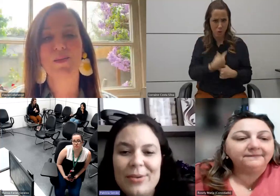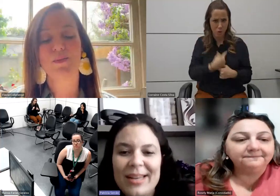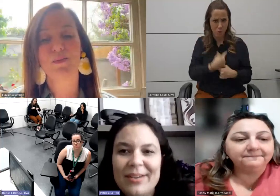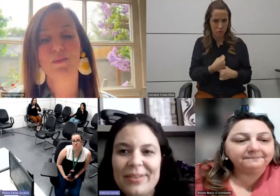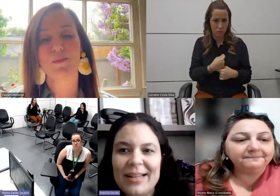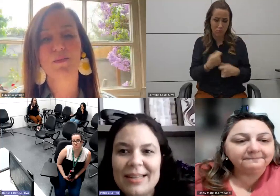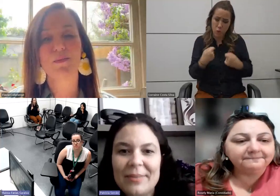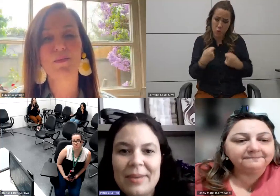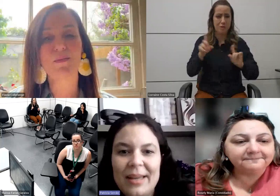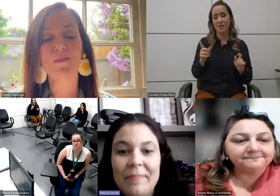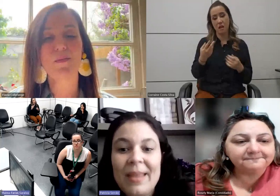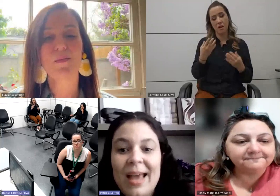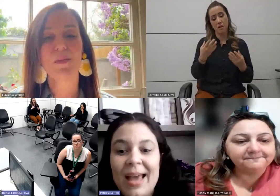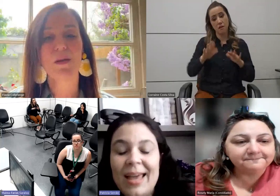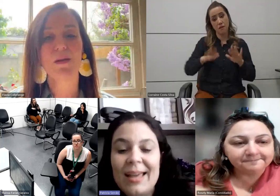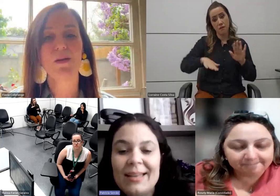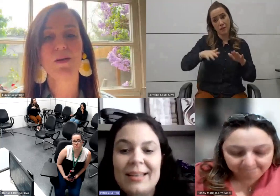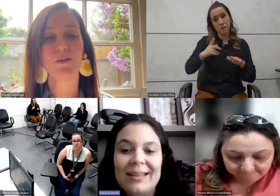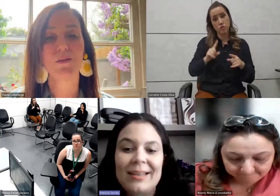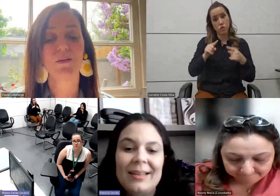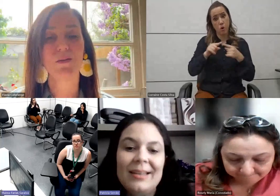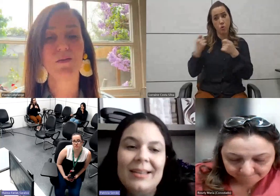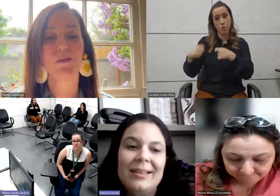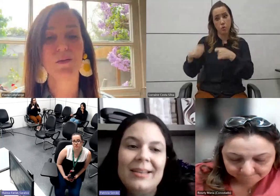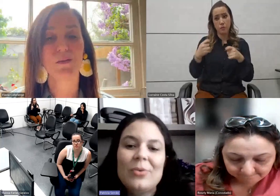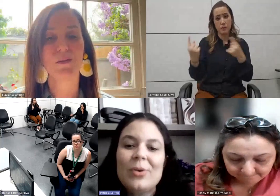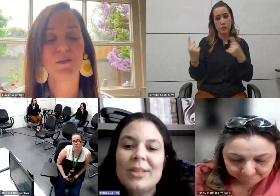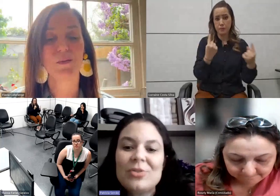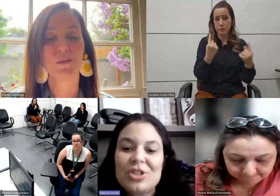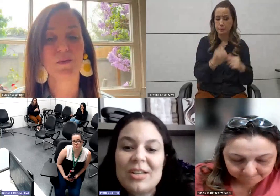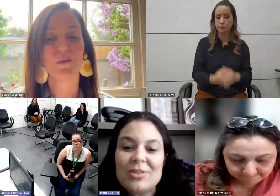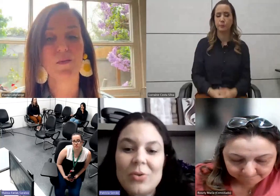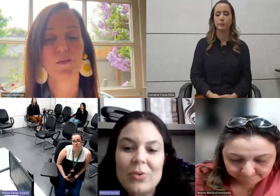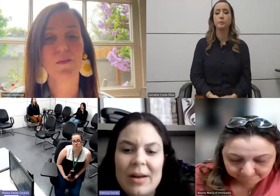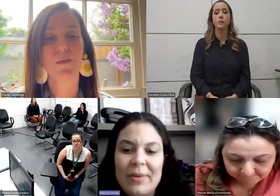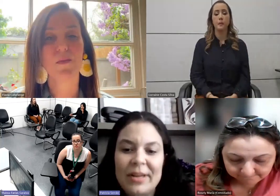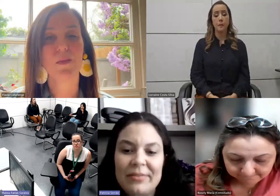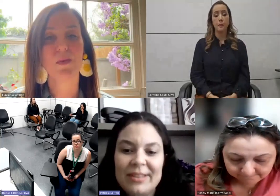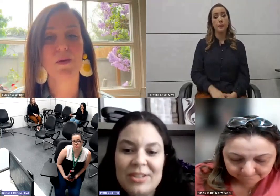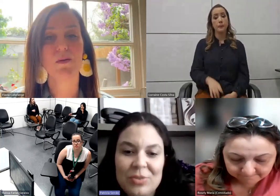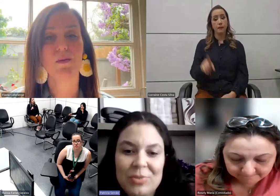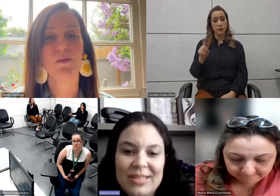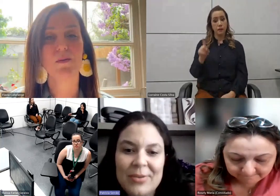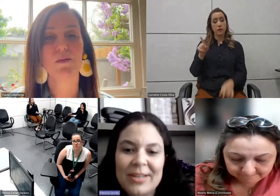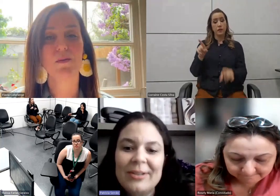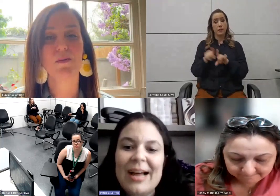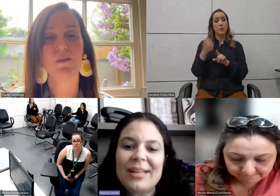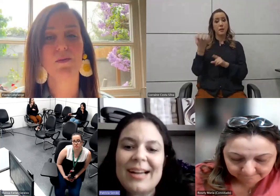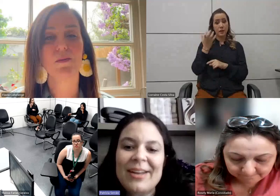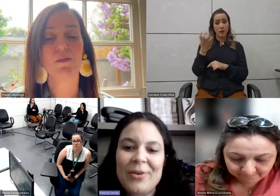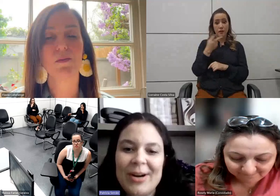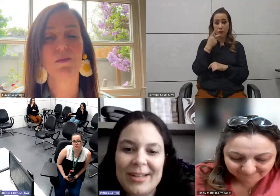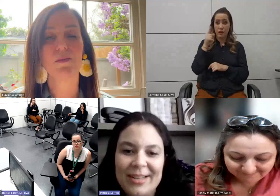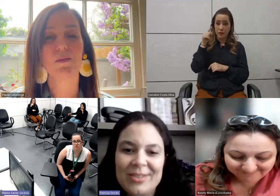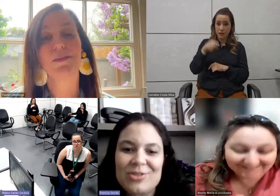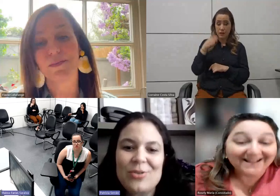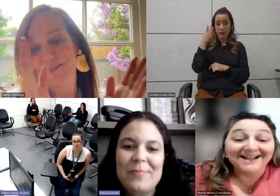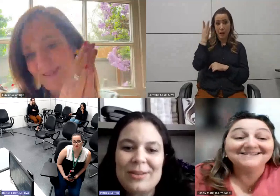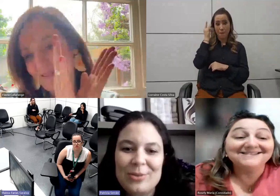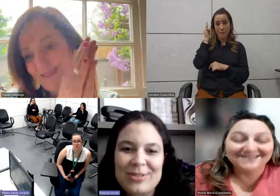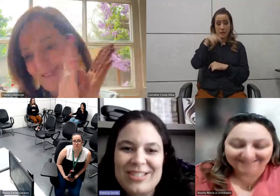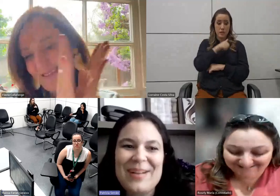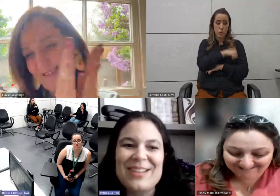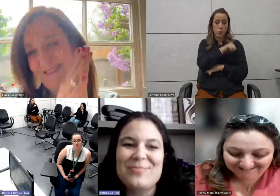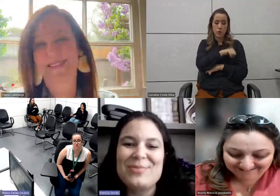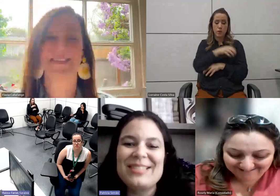O que eu queria falar também é que o cordão de girassol amanhã vai ter distribuição aqui no Largo da Carioca.